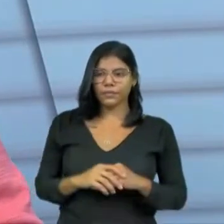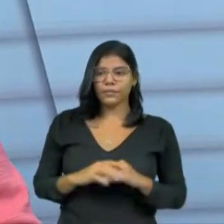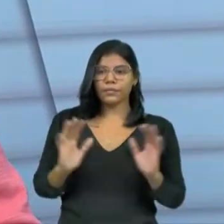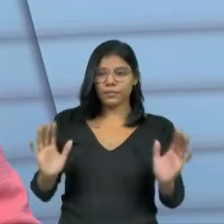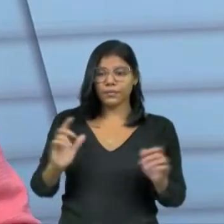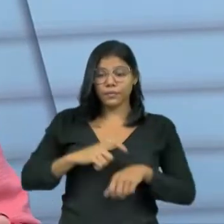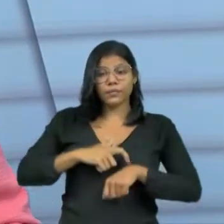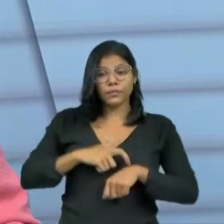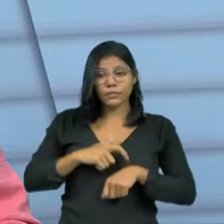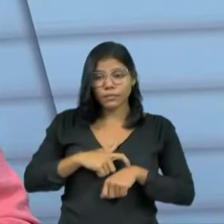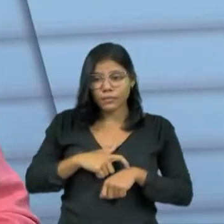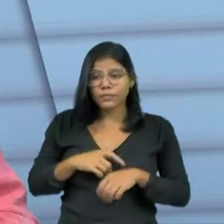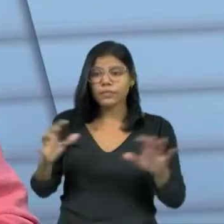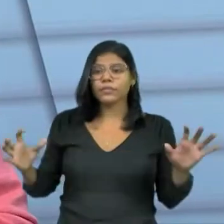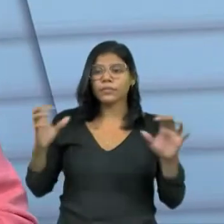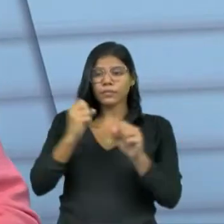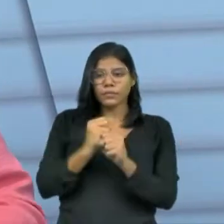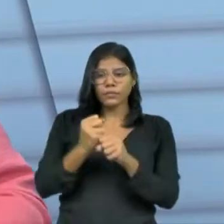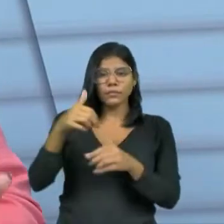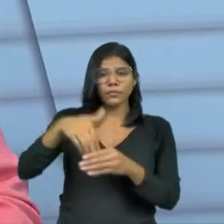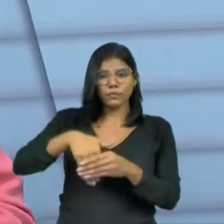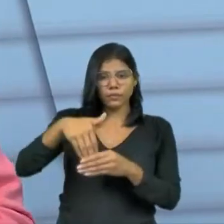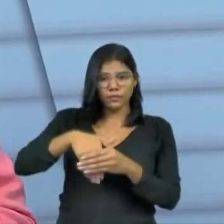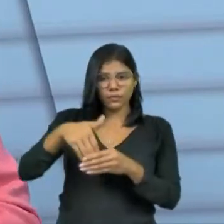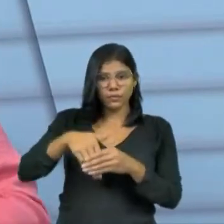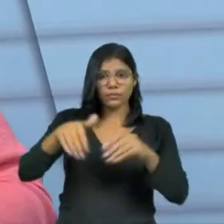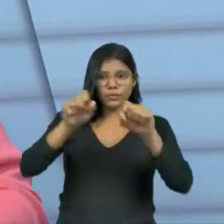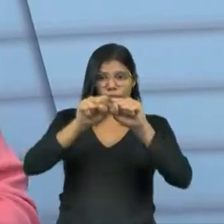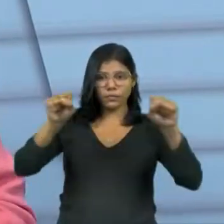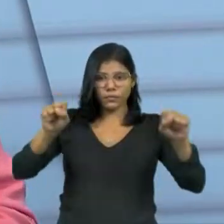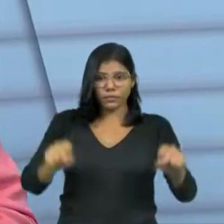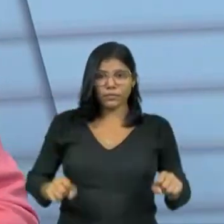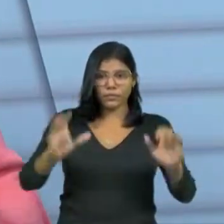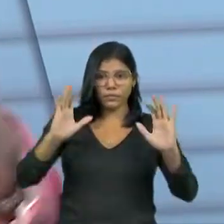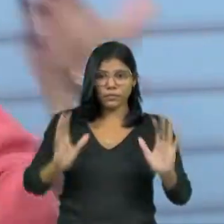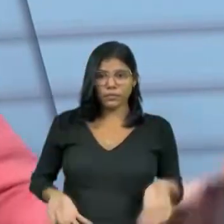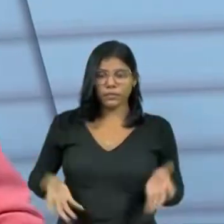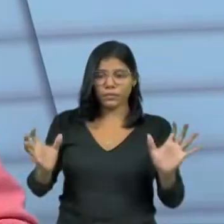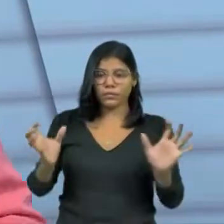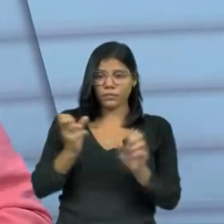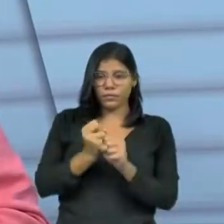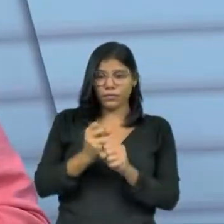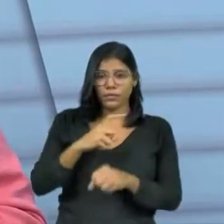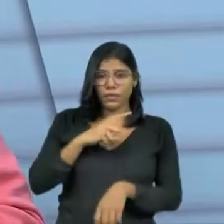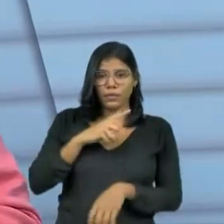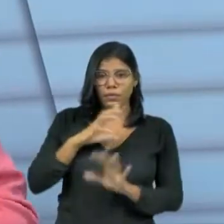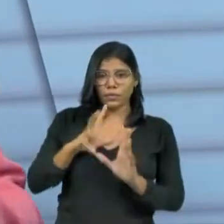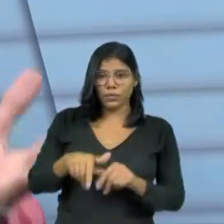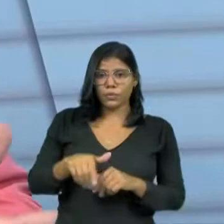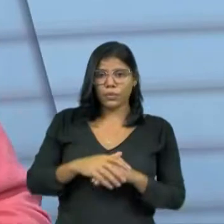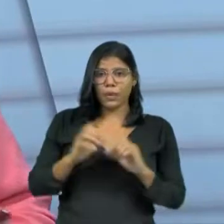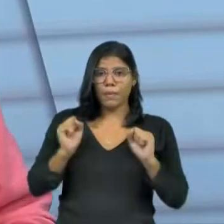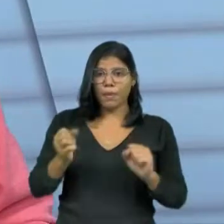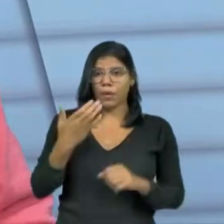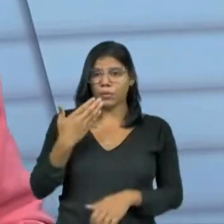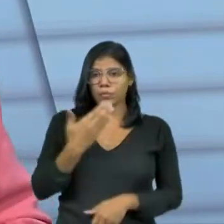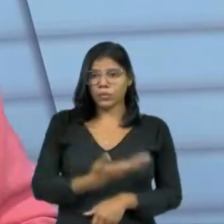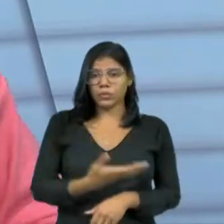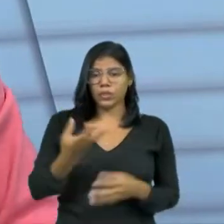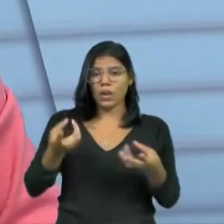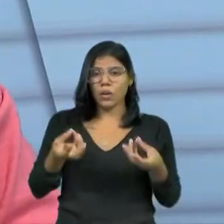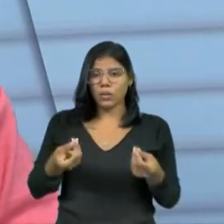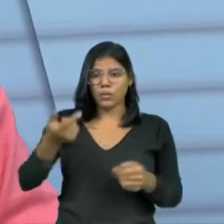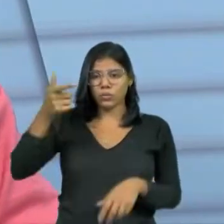votos, aquela máquina, aquele sistema ali, ele já totaliza tudo. Pode até pedir a recontagem. não sei nem como é que está